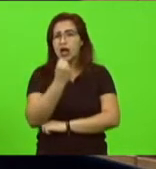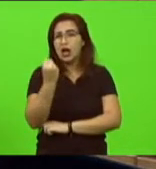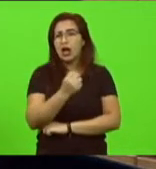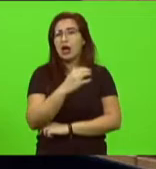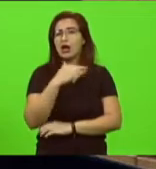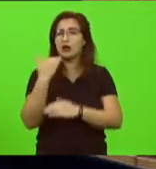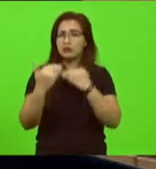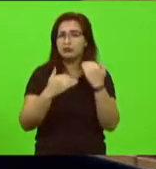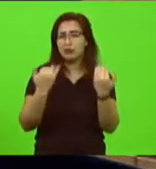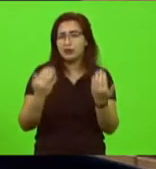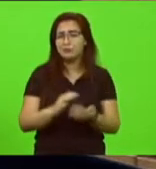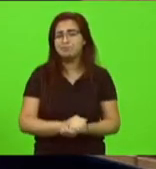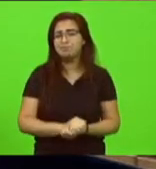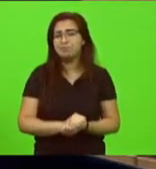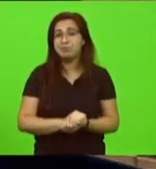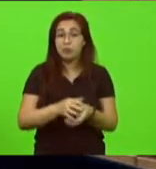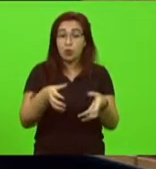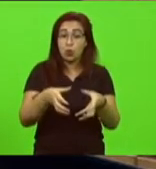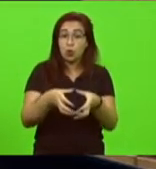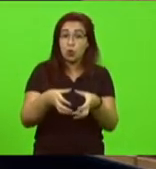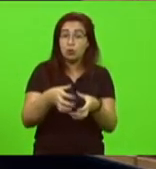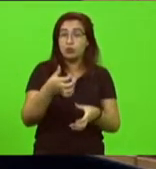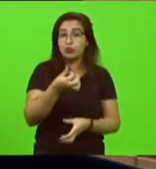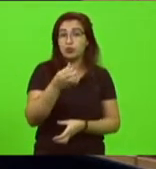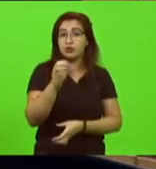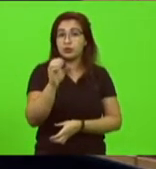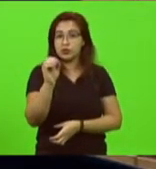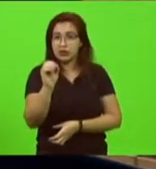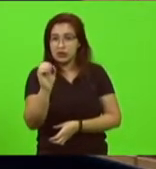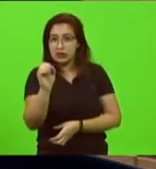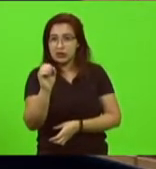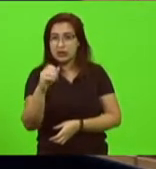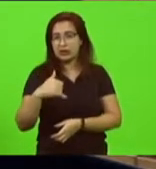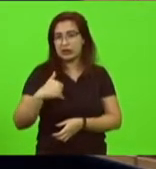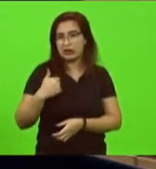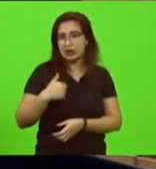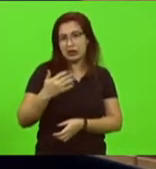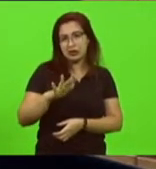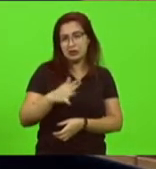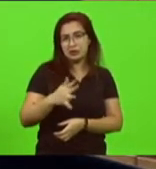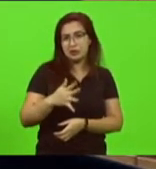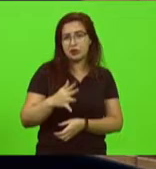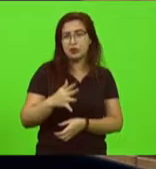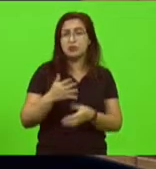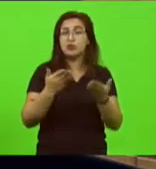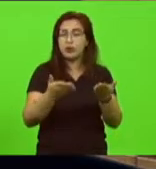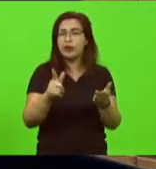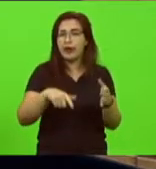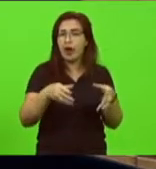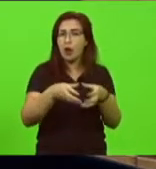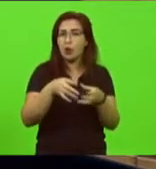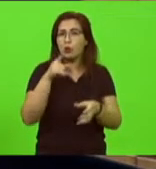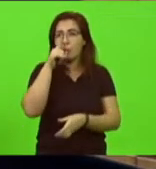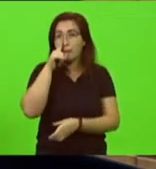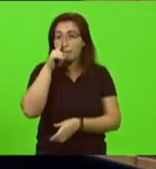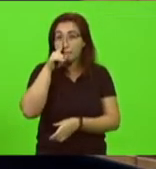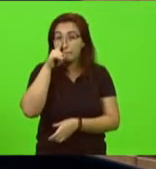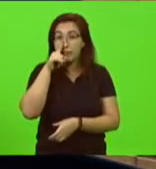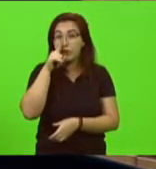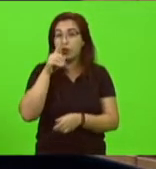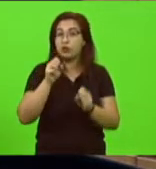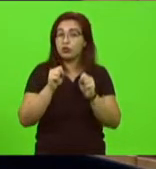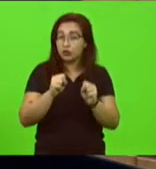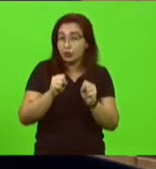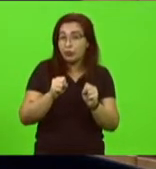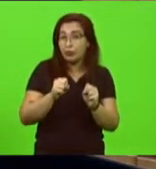entre a população de 60 e 69 anos por exemplo que faz parte do grupo de risco para complicações